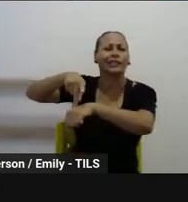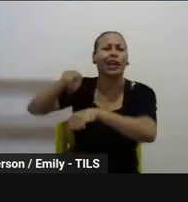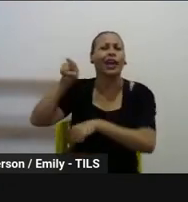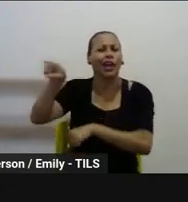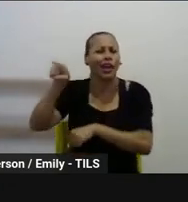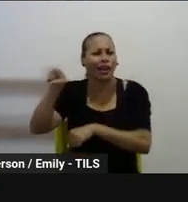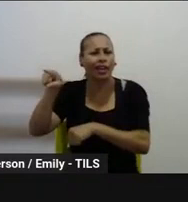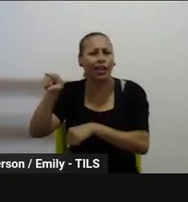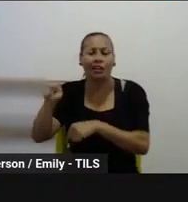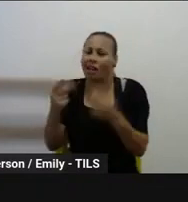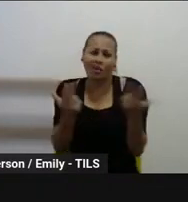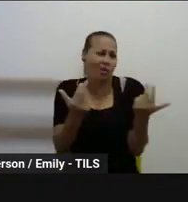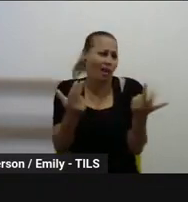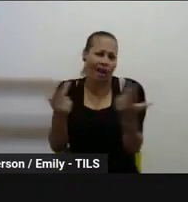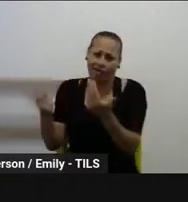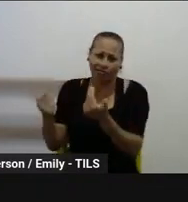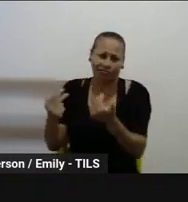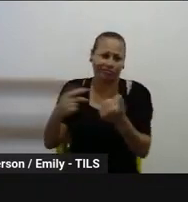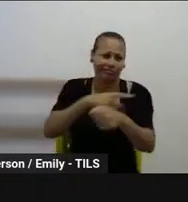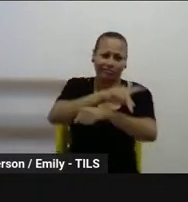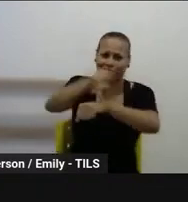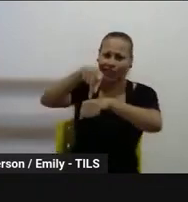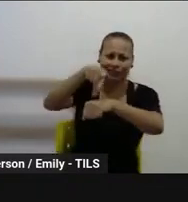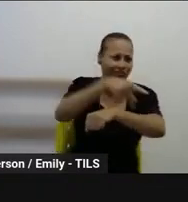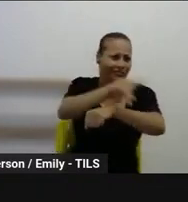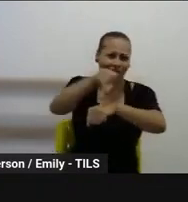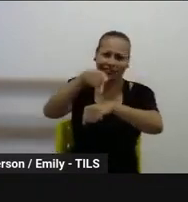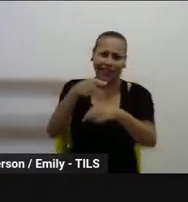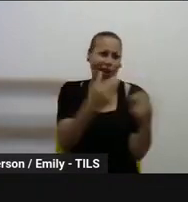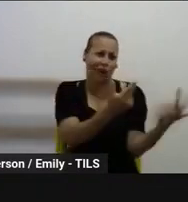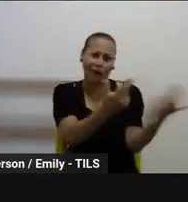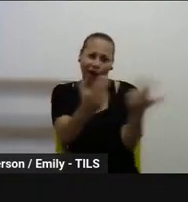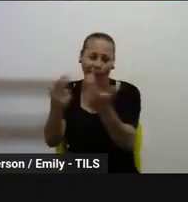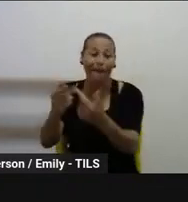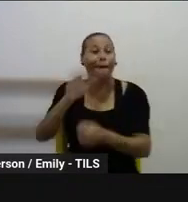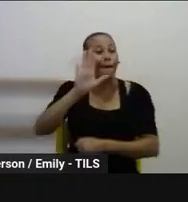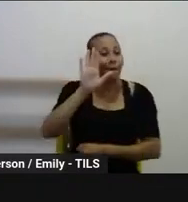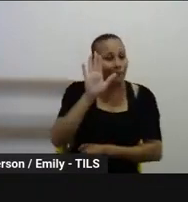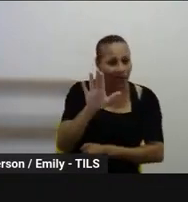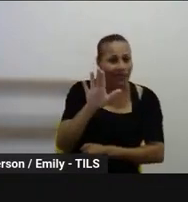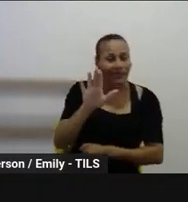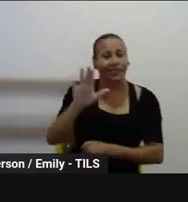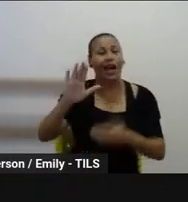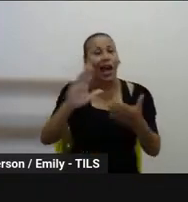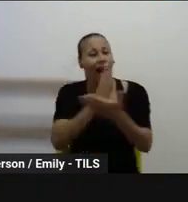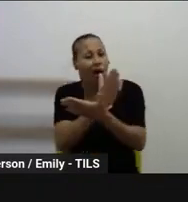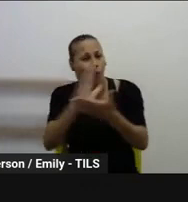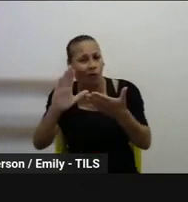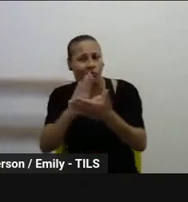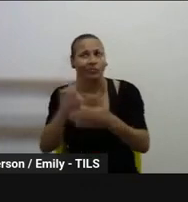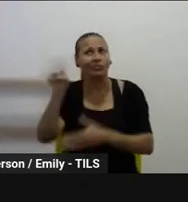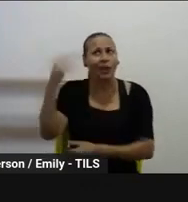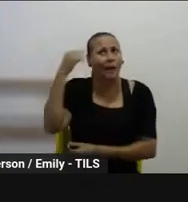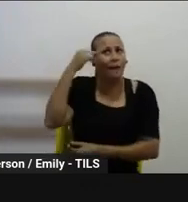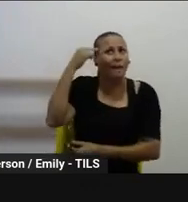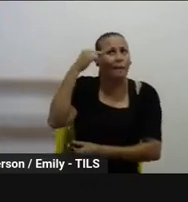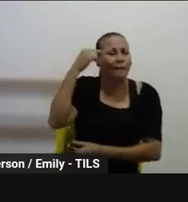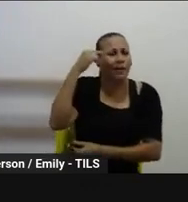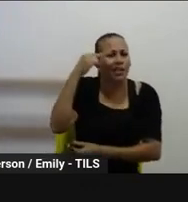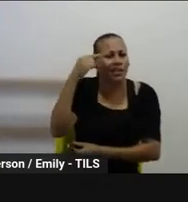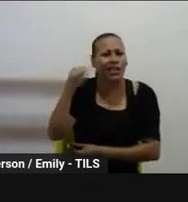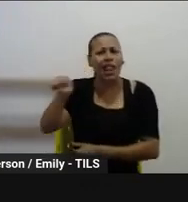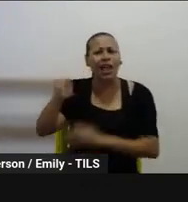como todos os outros estudantes, porém, eles têm algumas peculiaridades que são específicas também